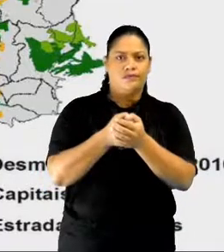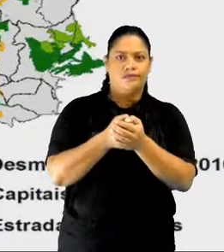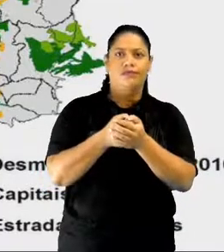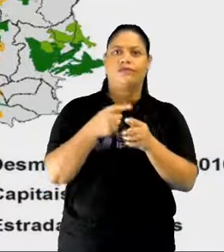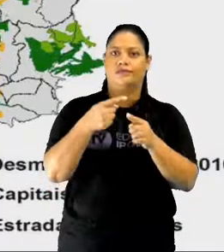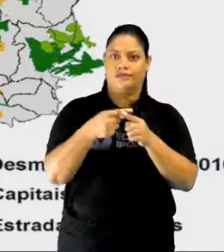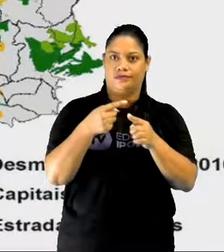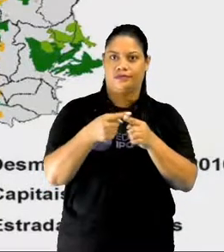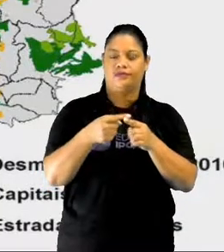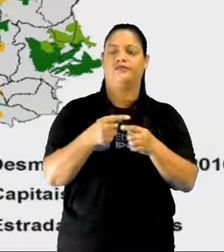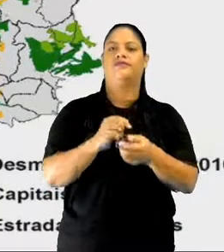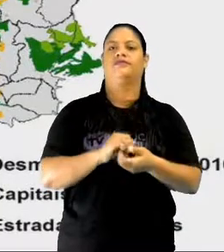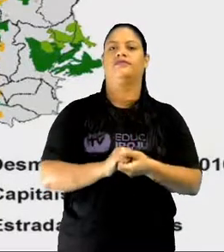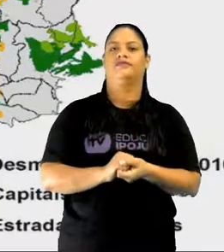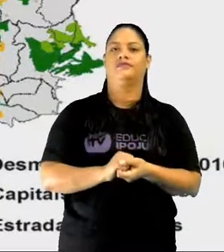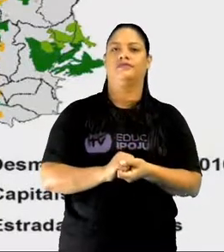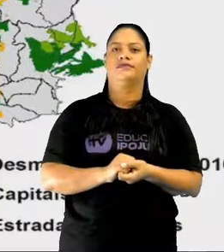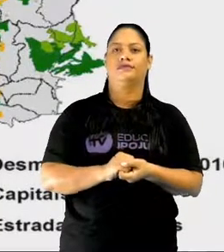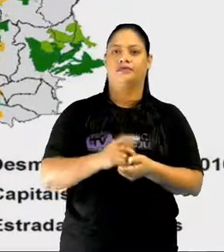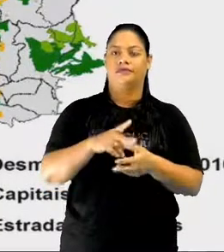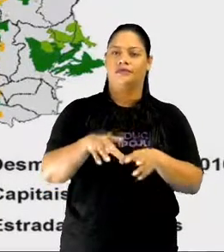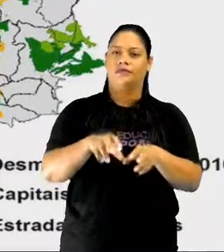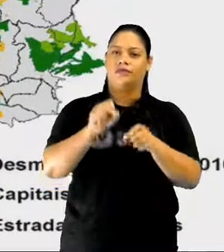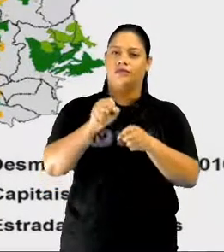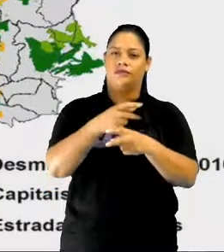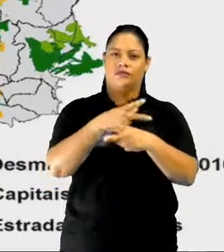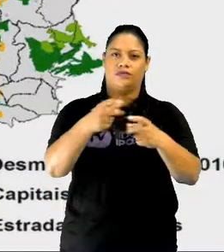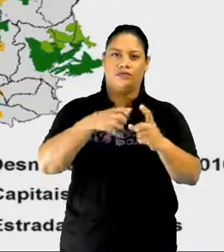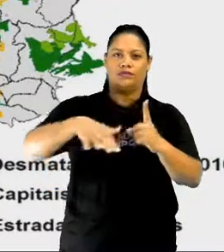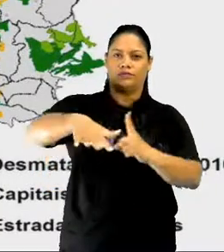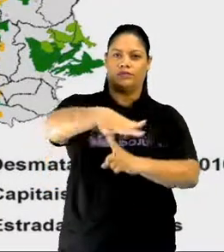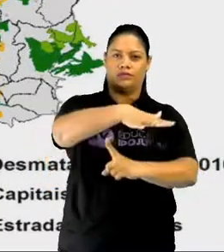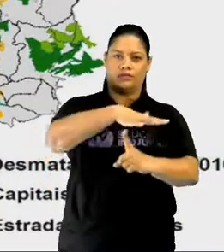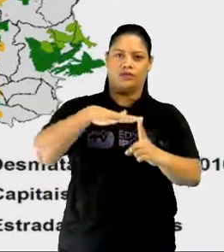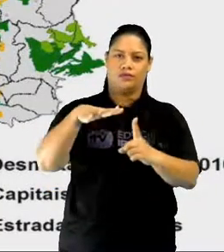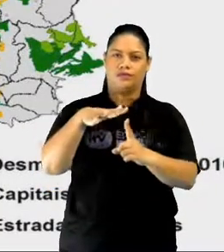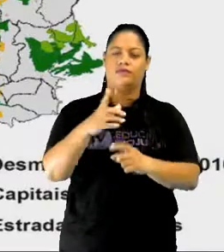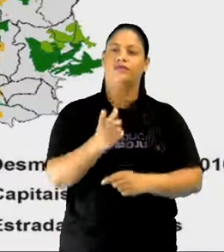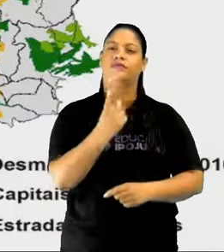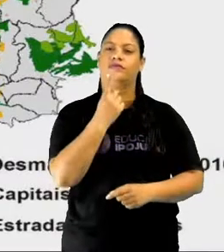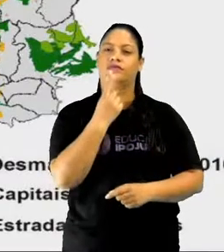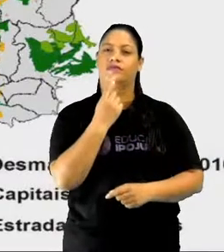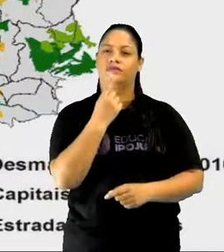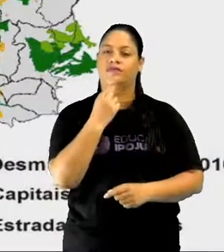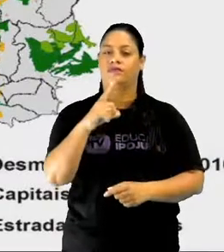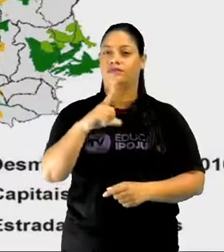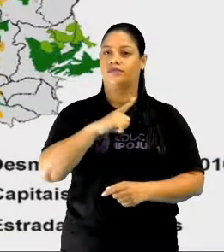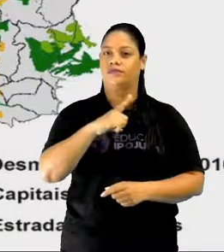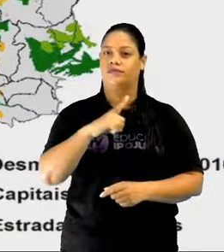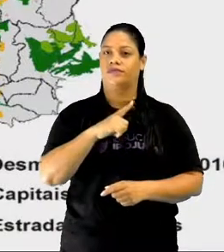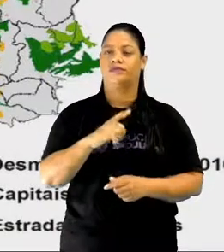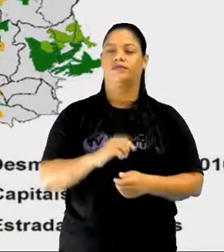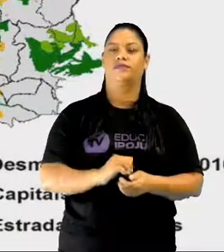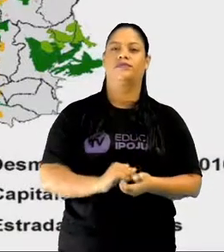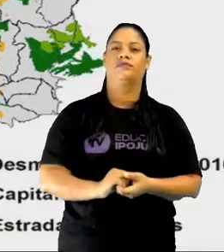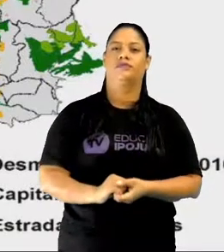extrativismo. E, nessa área vermelha, a gente tem a parte de